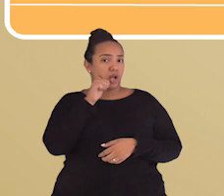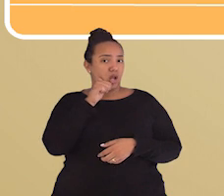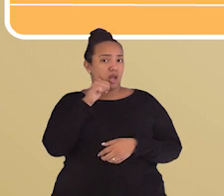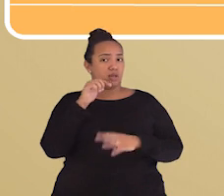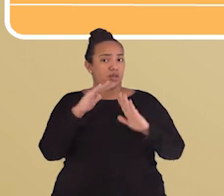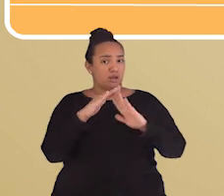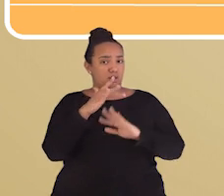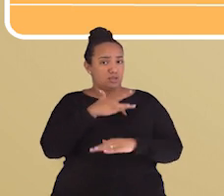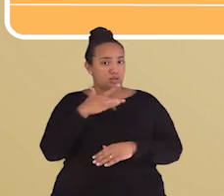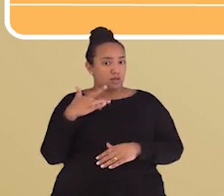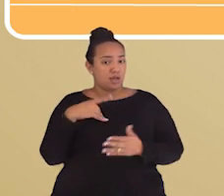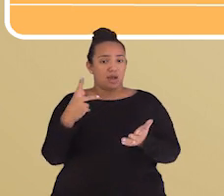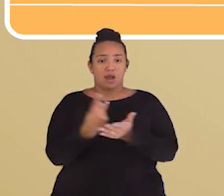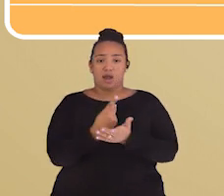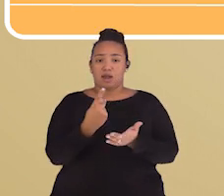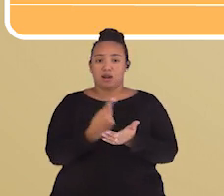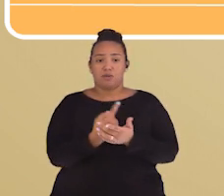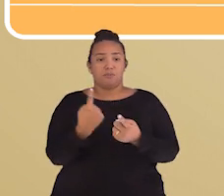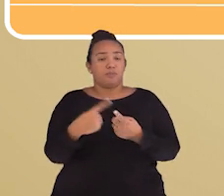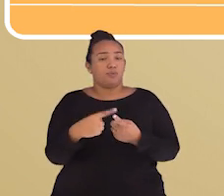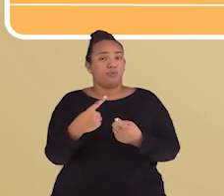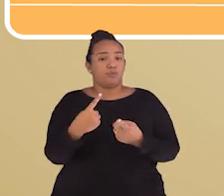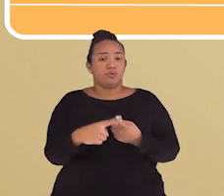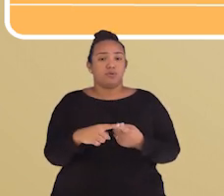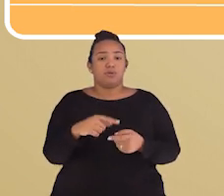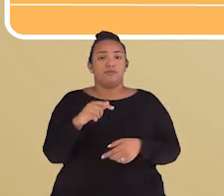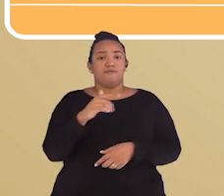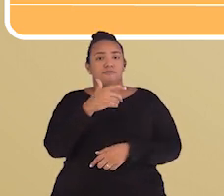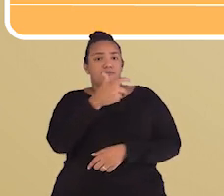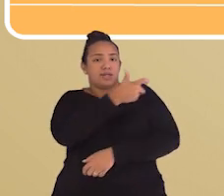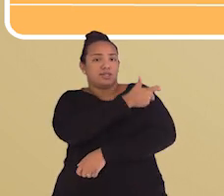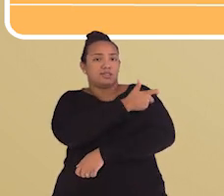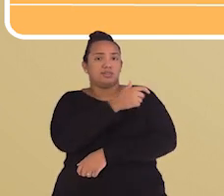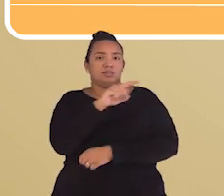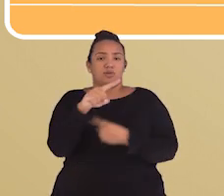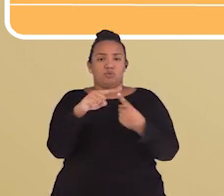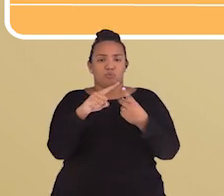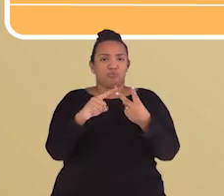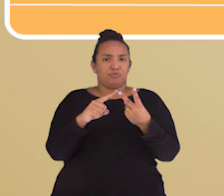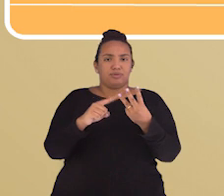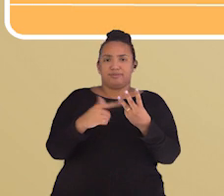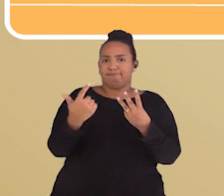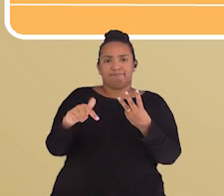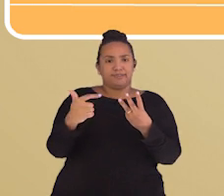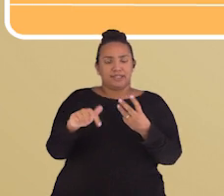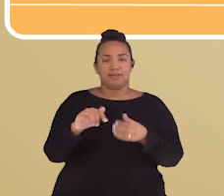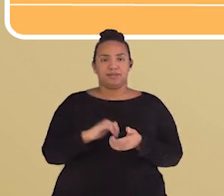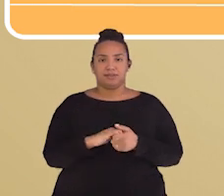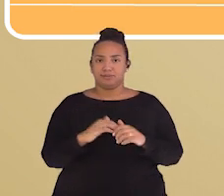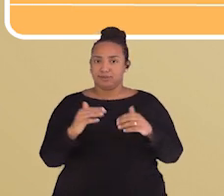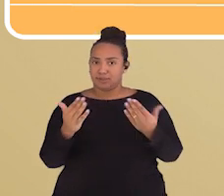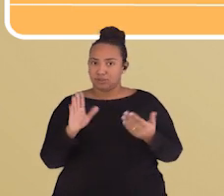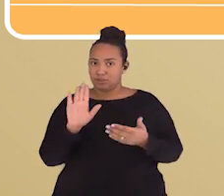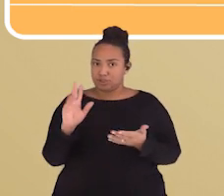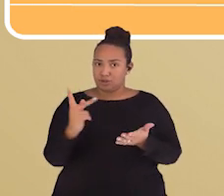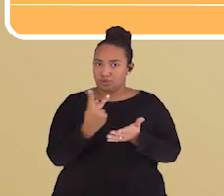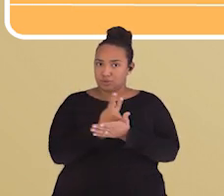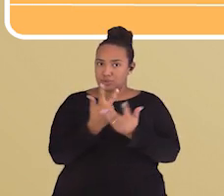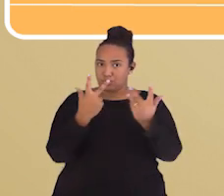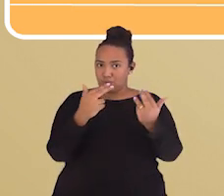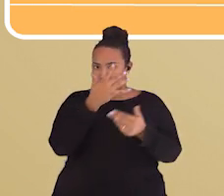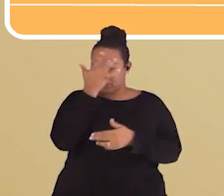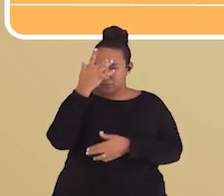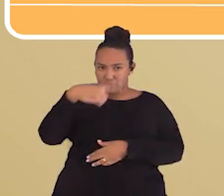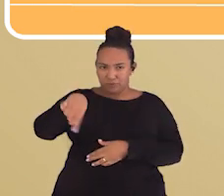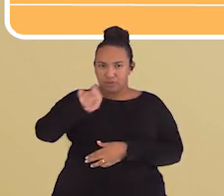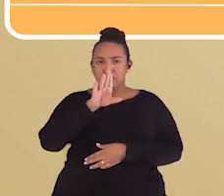cometendo um erro, pois nenhuma vacina existe outras doses. E aí, já aconteceu com alguém